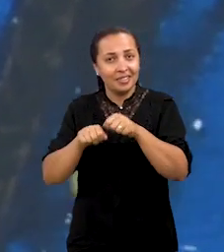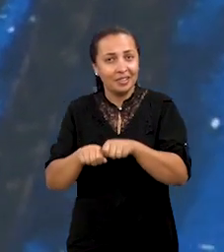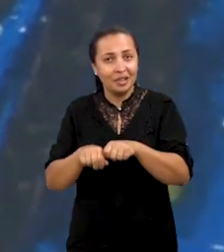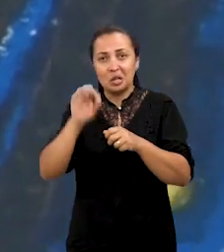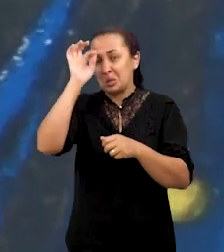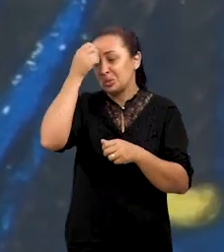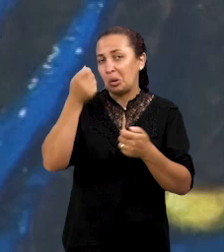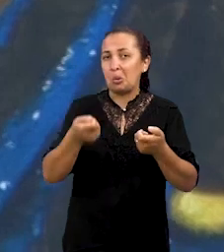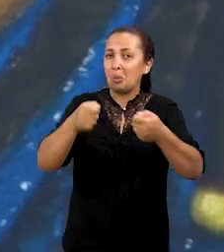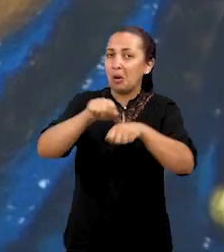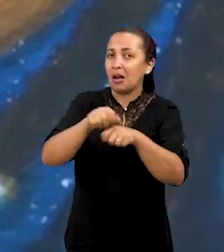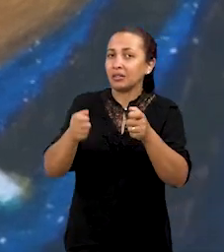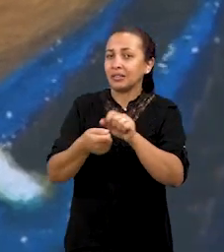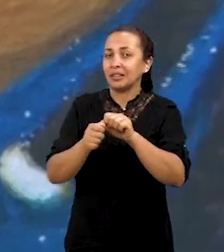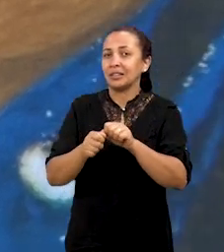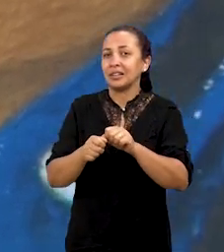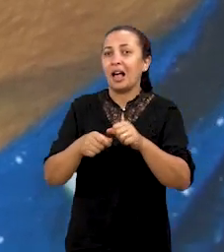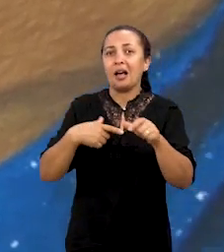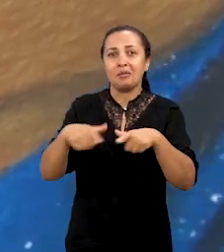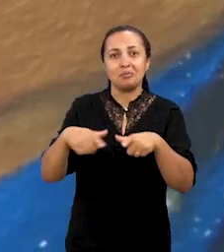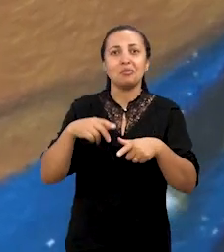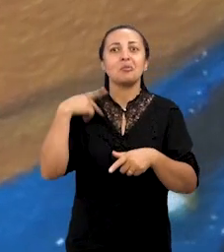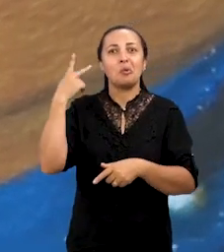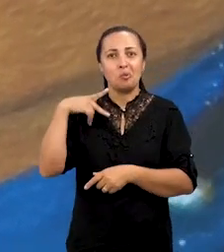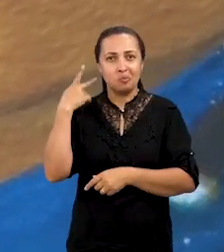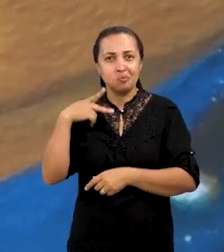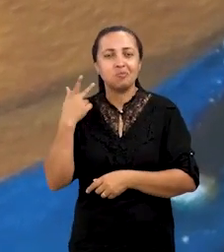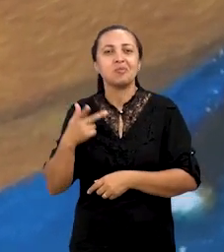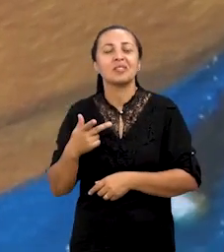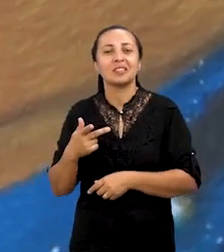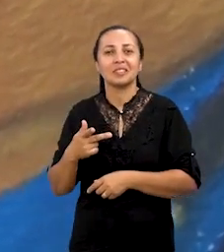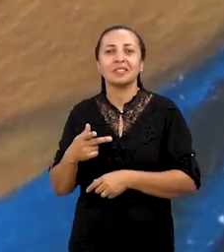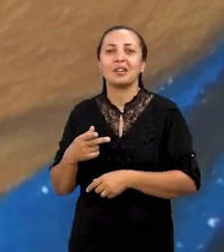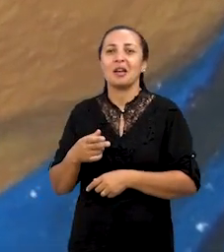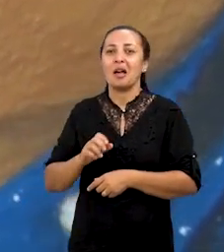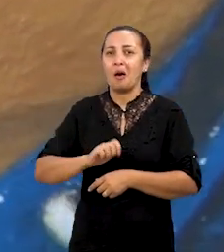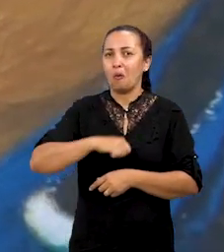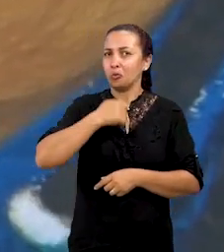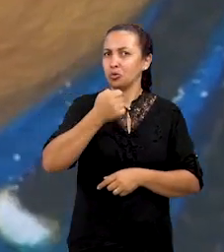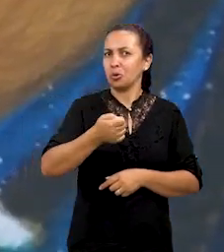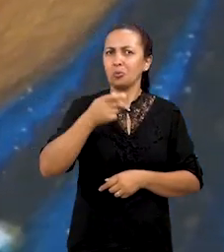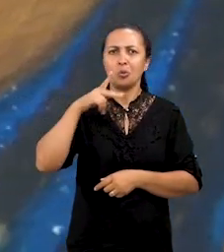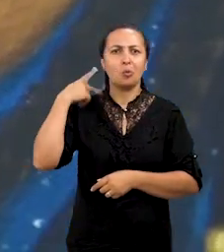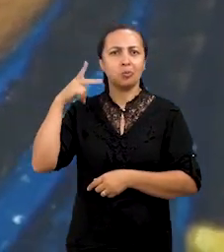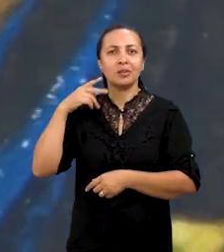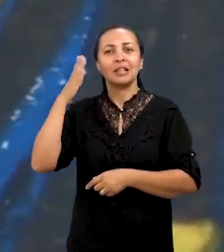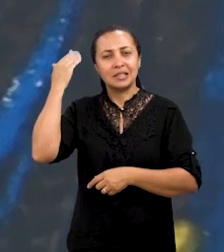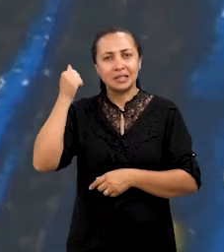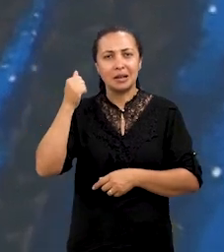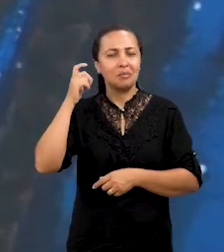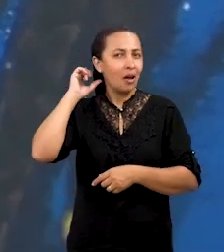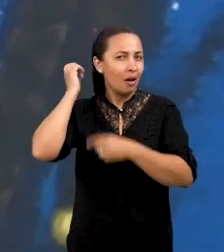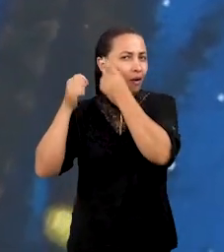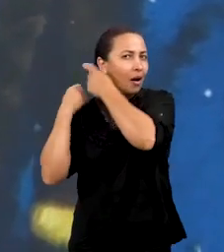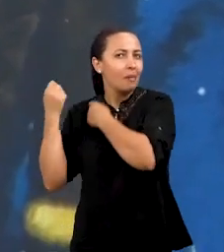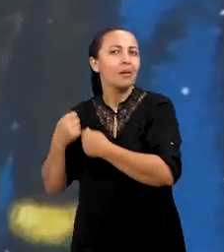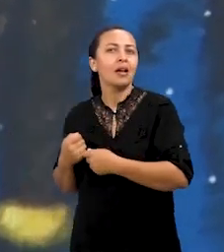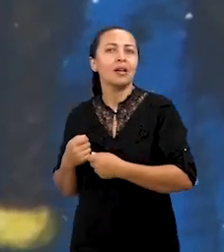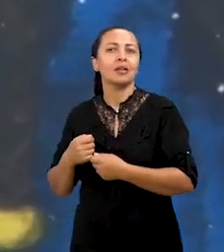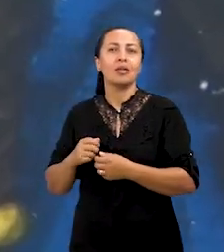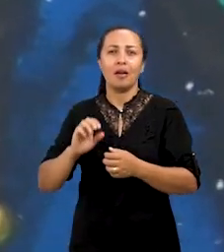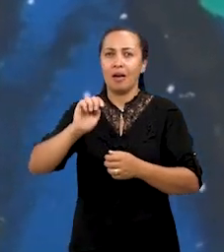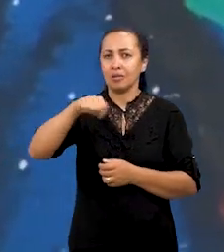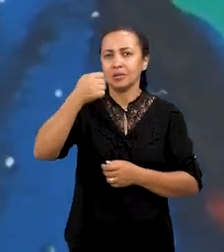apenas uma trança, é um ato político, a gente sabe que o cabelo é um símbolo de empoderamento, de